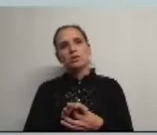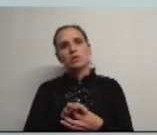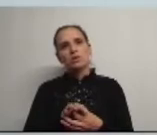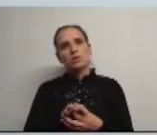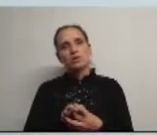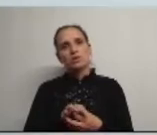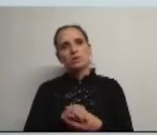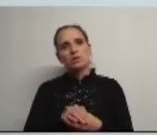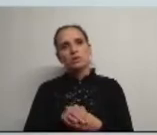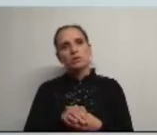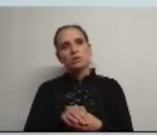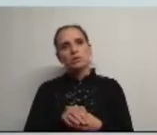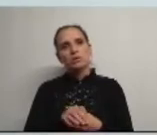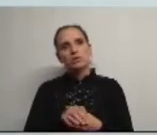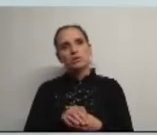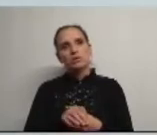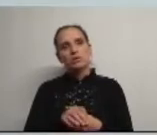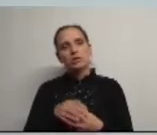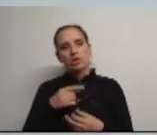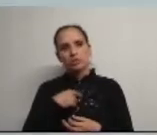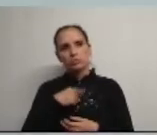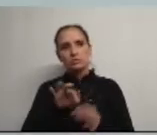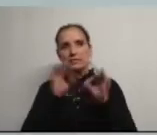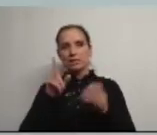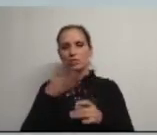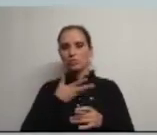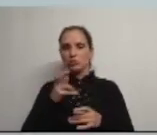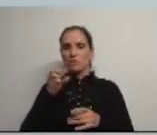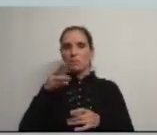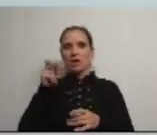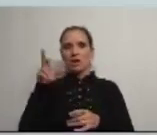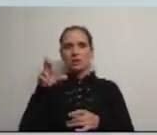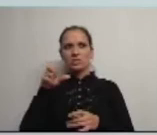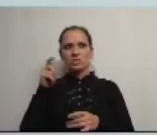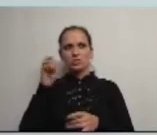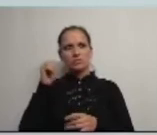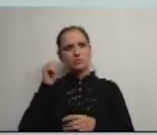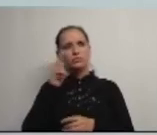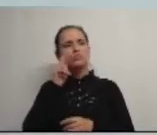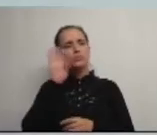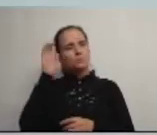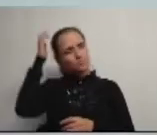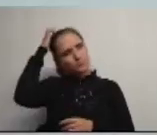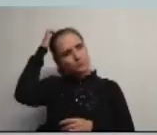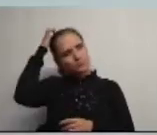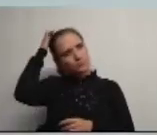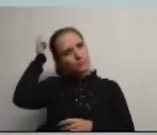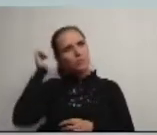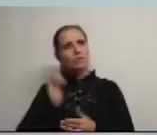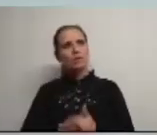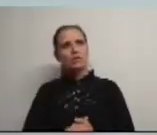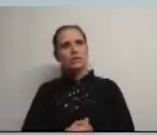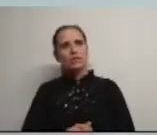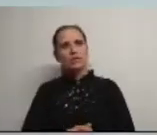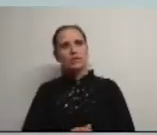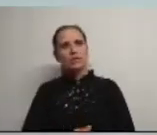não sou o o o doutor Marques Mendes que dá não é Marques Mendes o o que